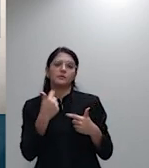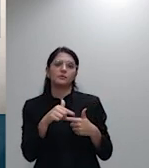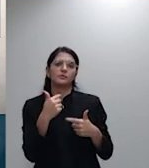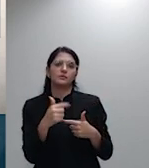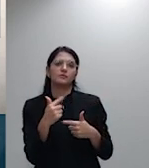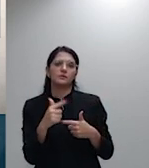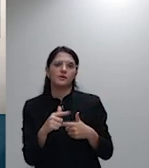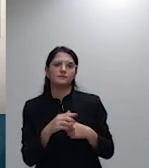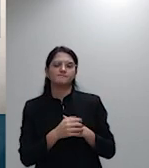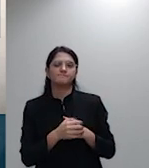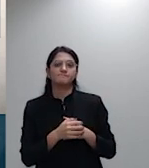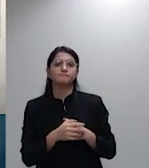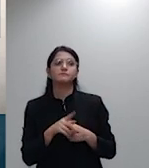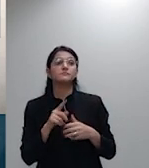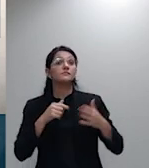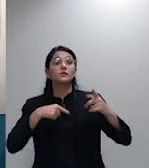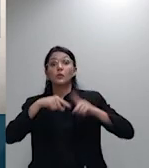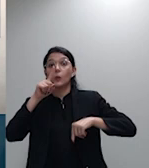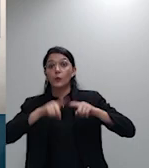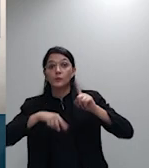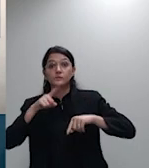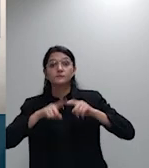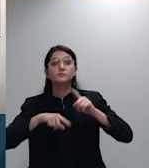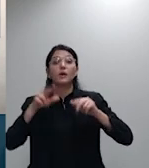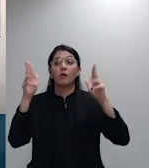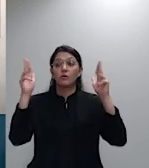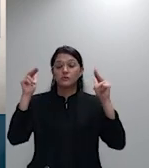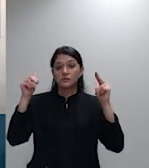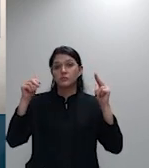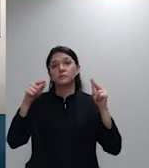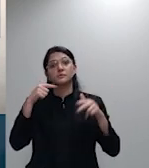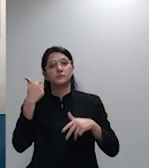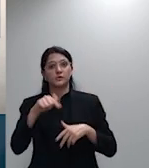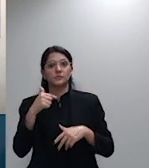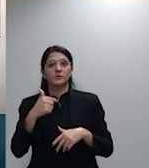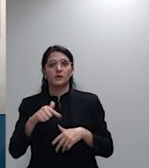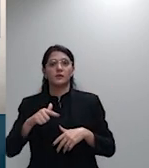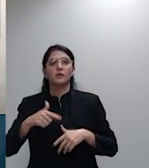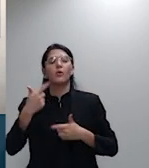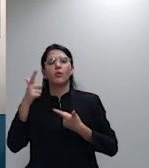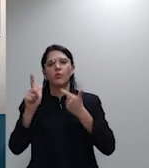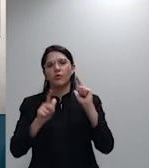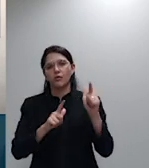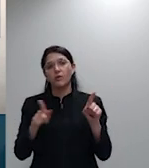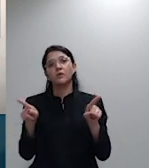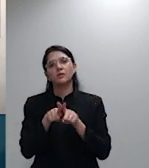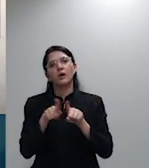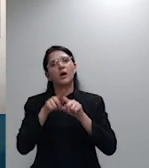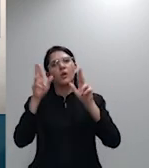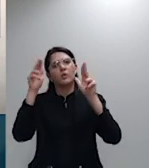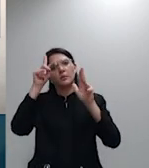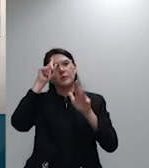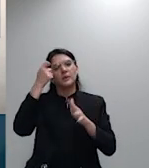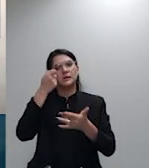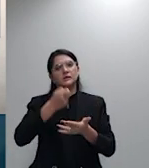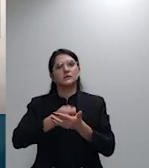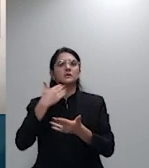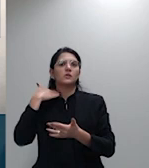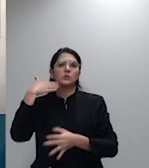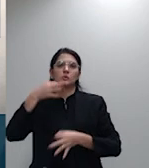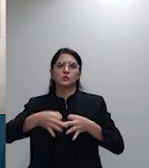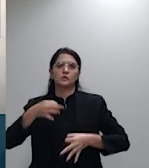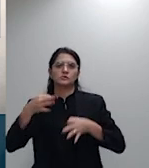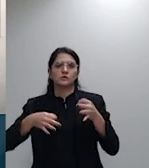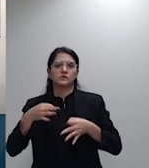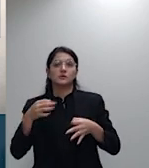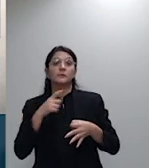como um dos requisitos para a revisão judicial um dos fatos que deu em sejo a interposição do recurso especial